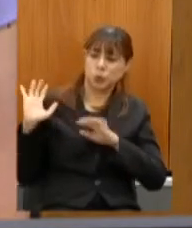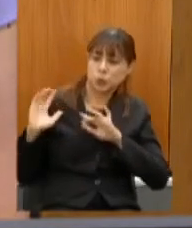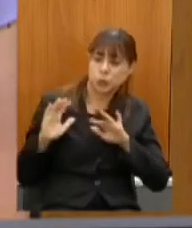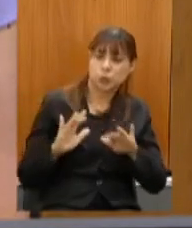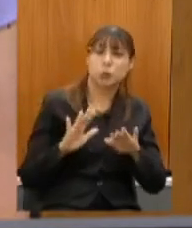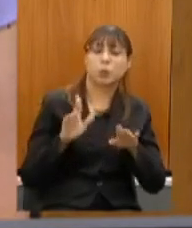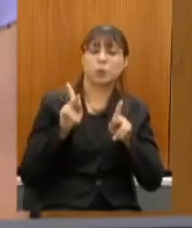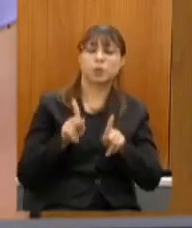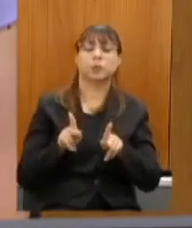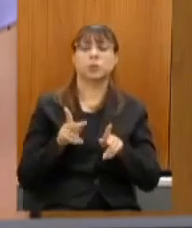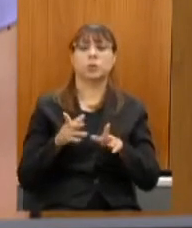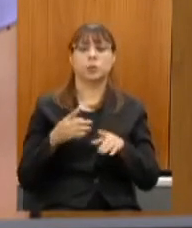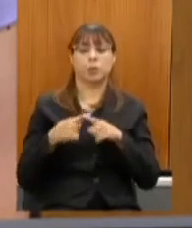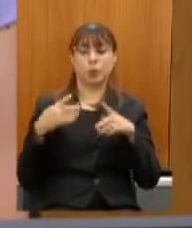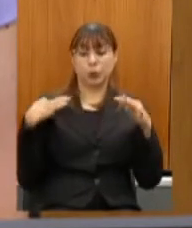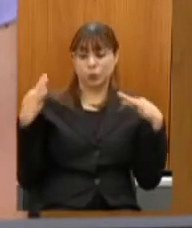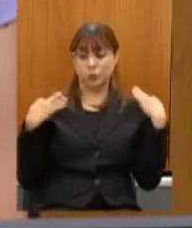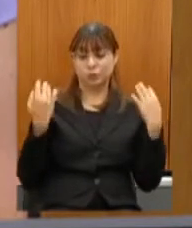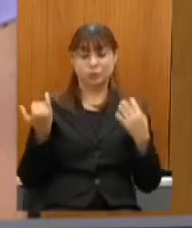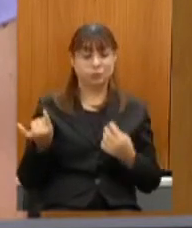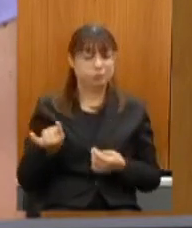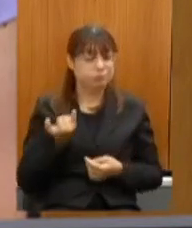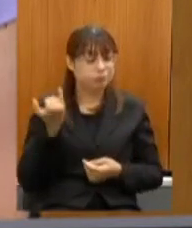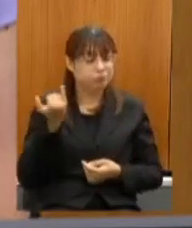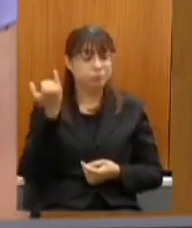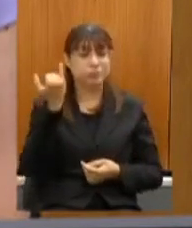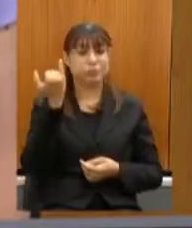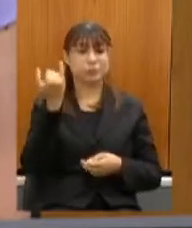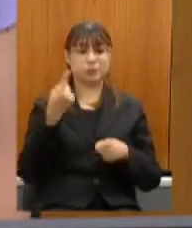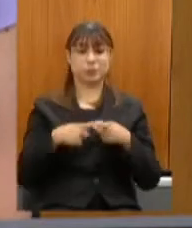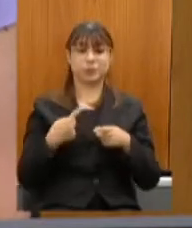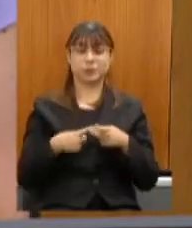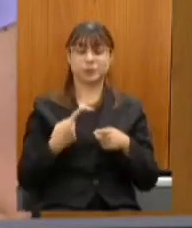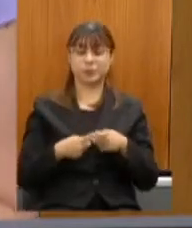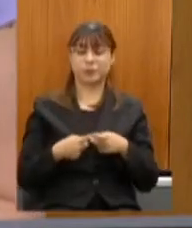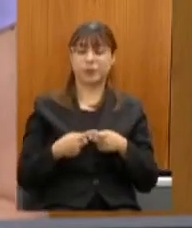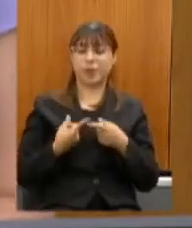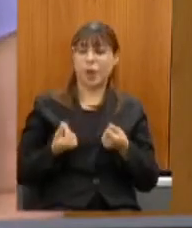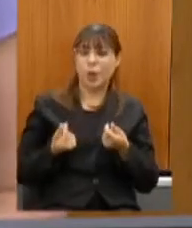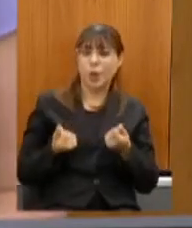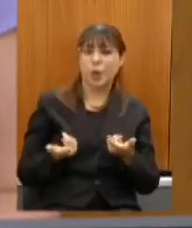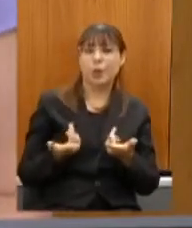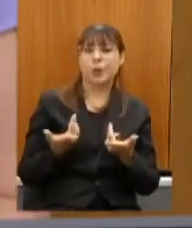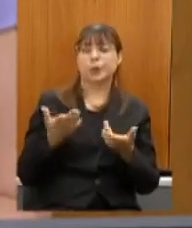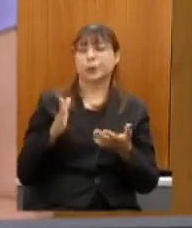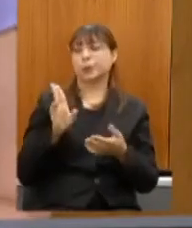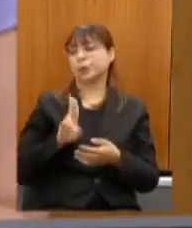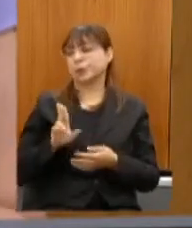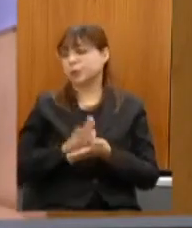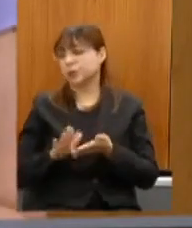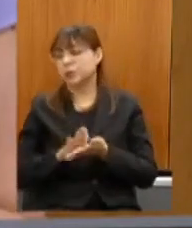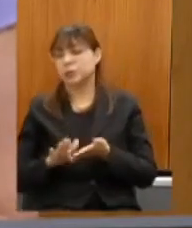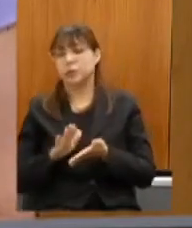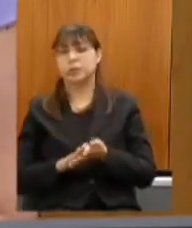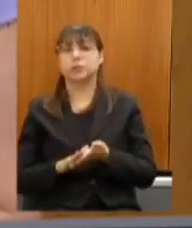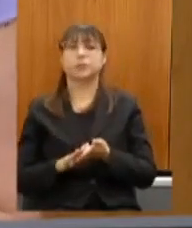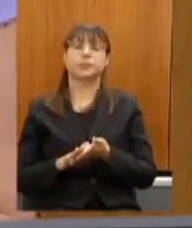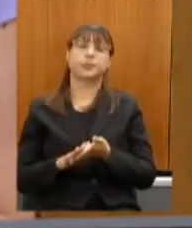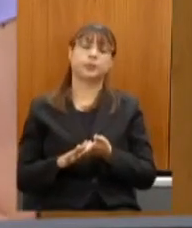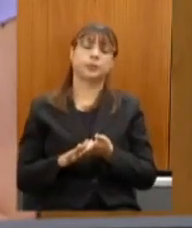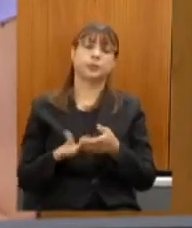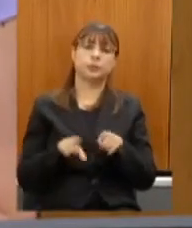ele é fundamental ele é importantíssimo porque ele gira toda uma cadeia econômica de consumo torna